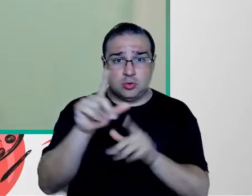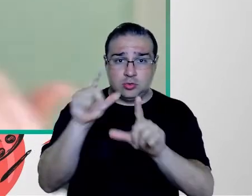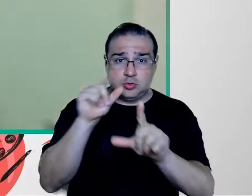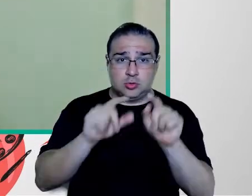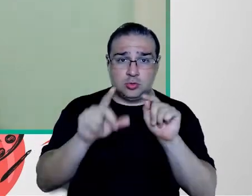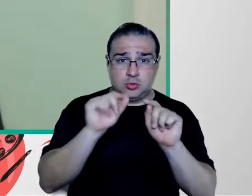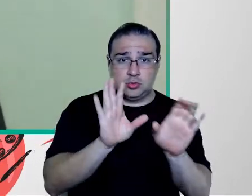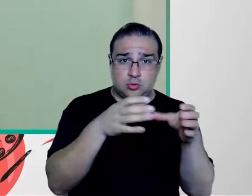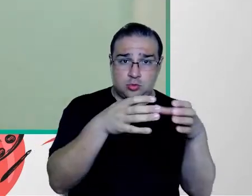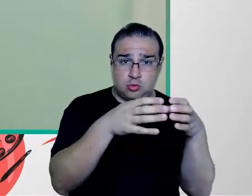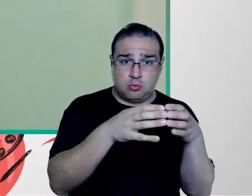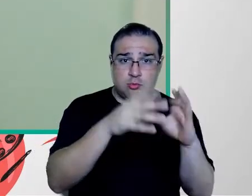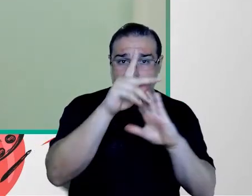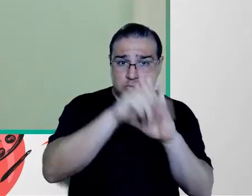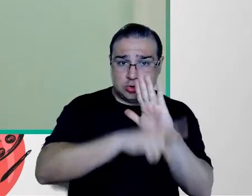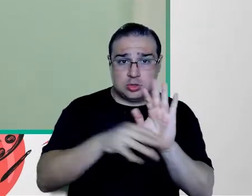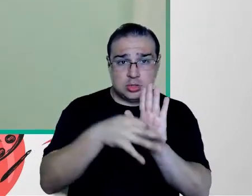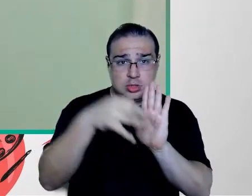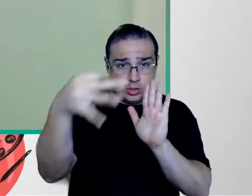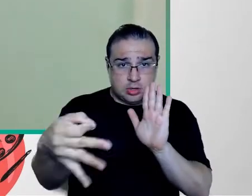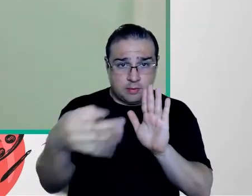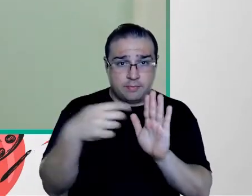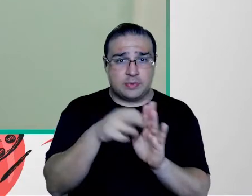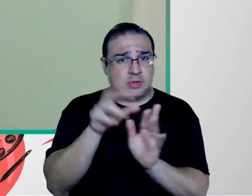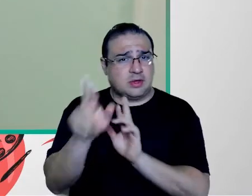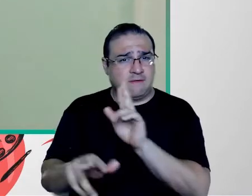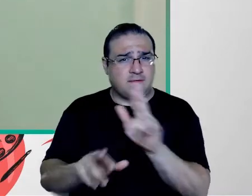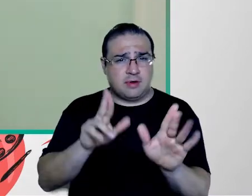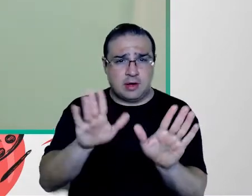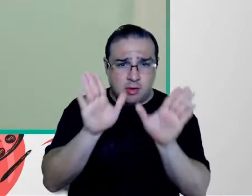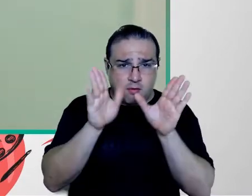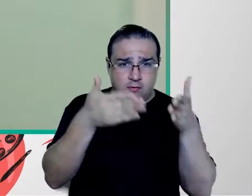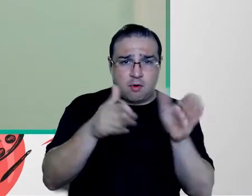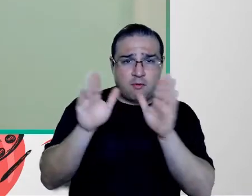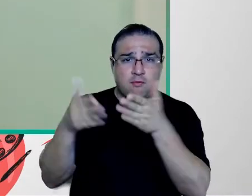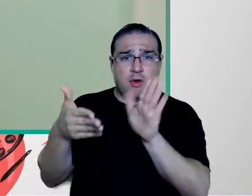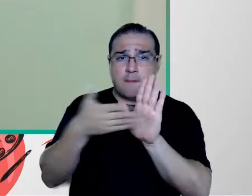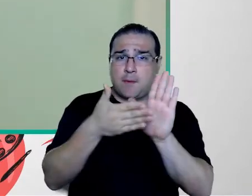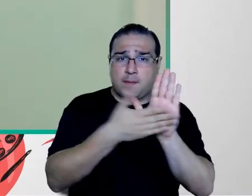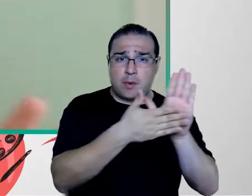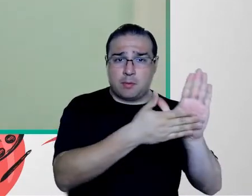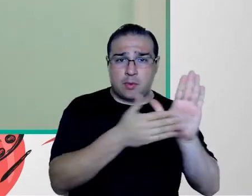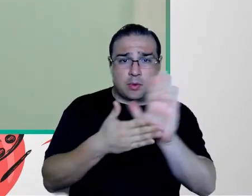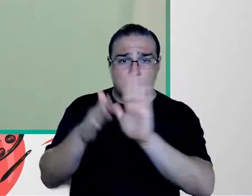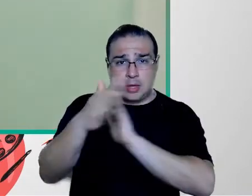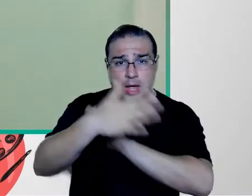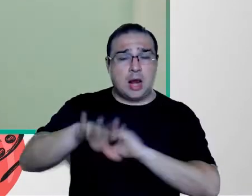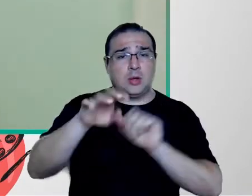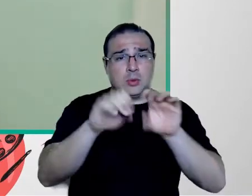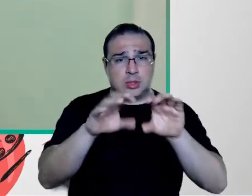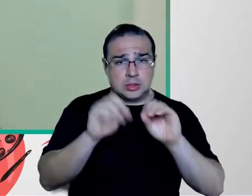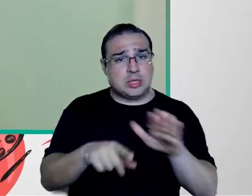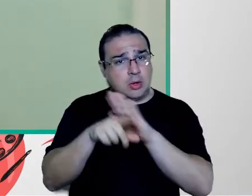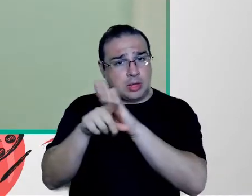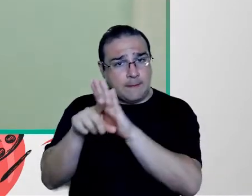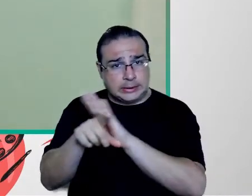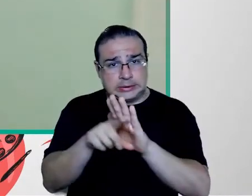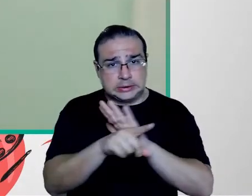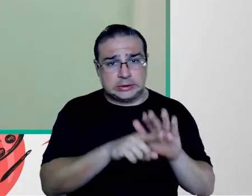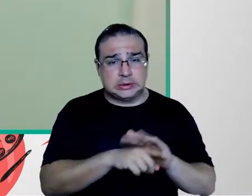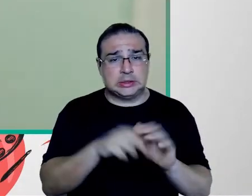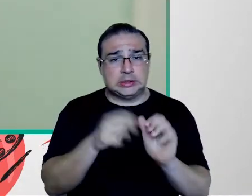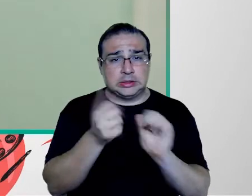de grupos e projetos de detenção, com diferentes enfoques e propostas para a área da educação, da pesquisa,